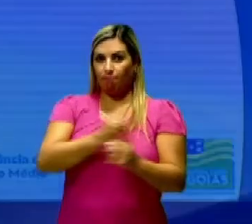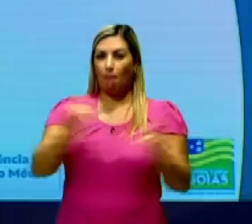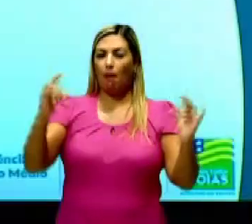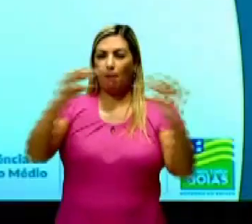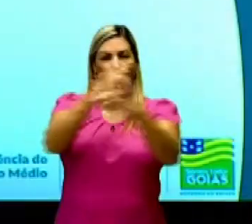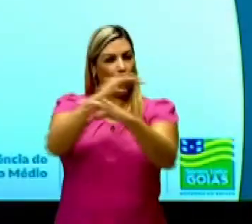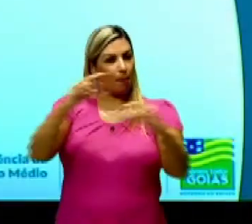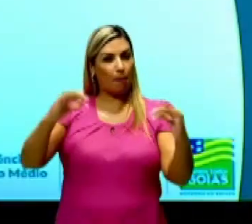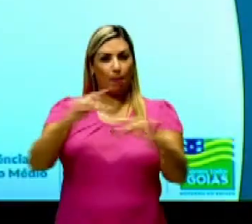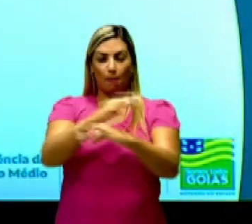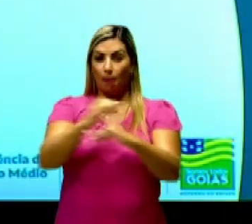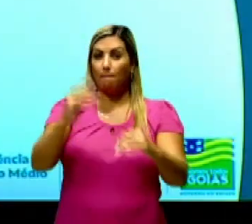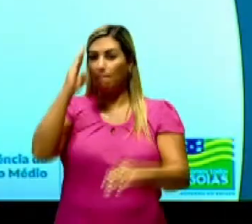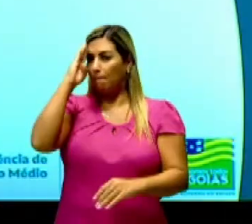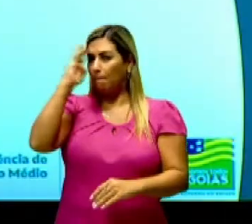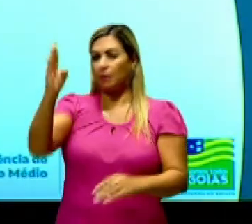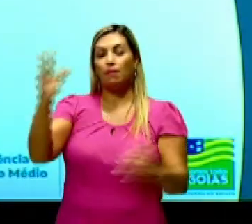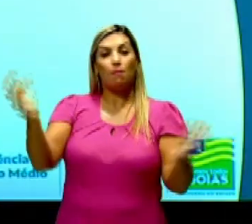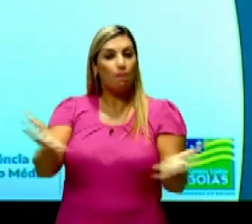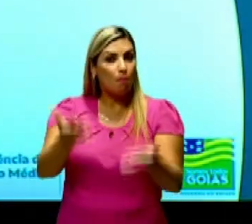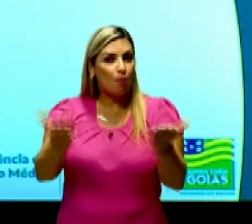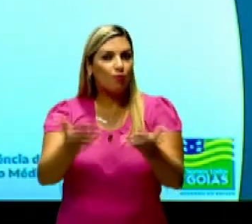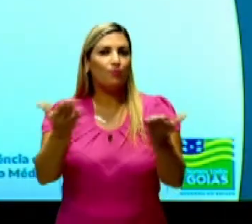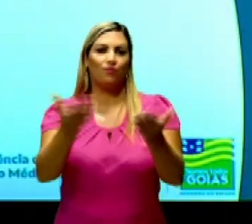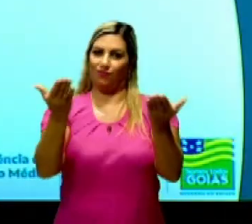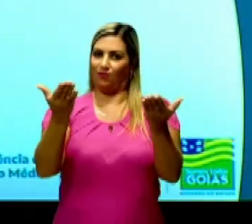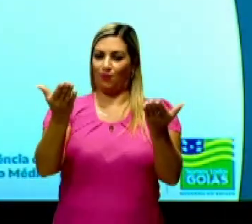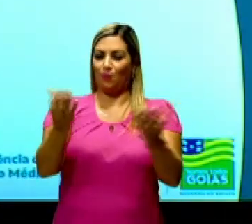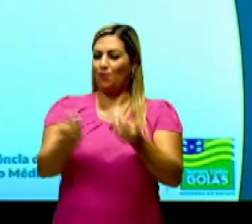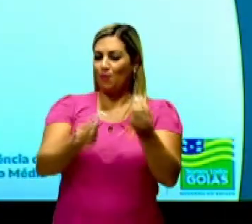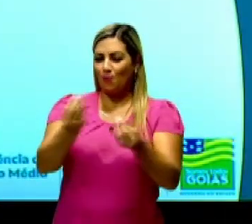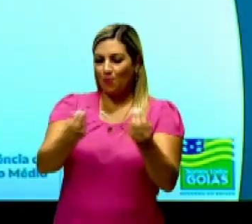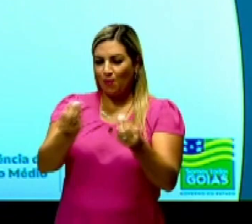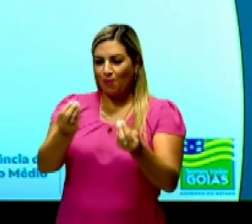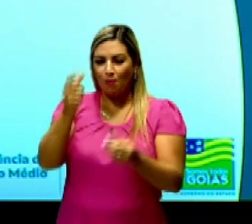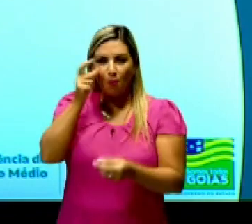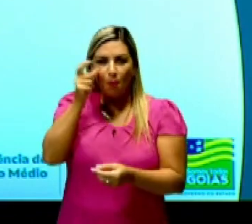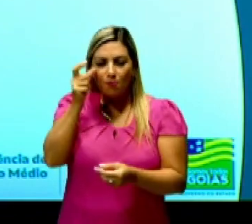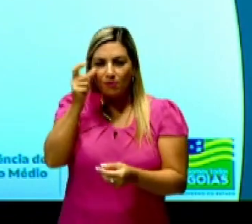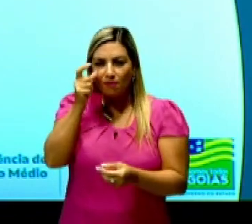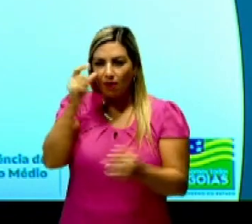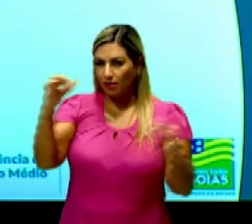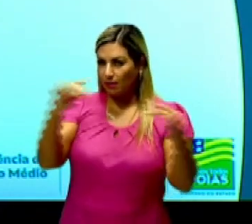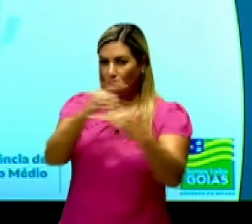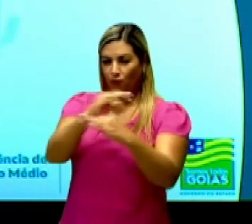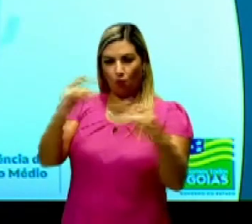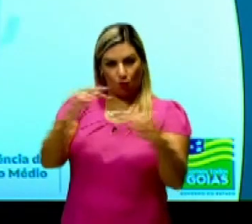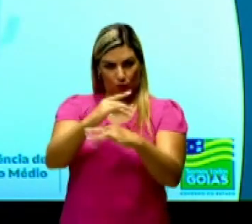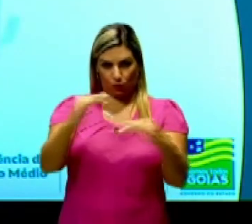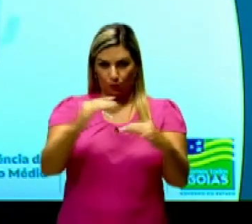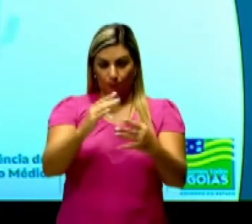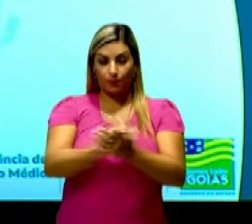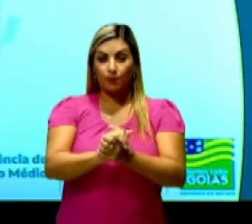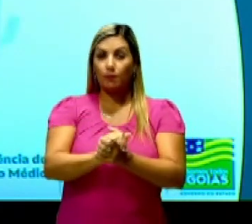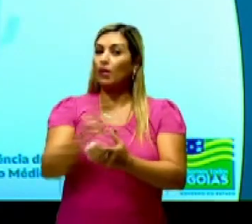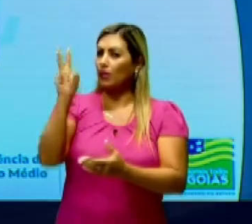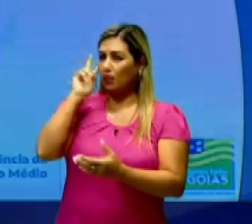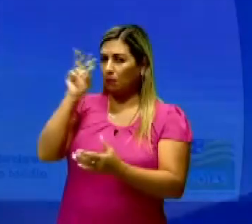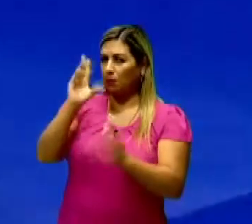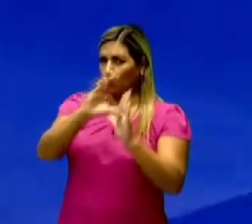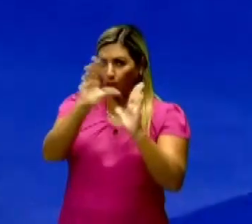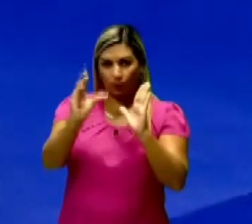e suas principais motivações. Então como que a gente vai observar esse fluxo migratório? Lembrando que esse